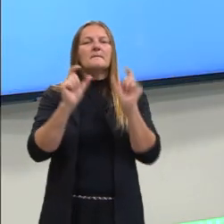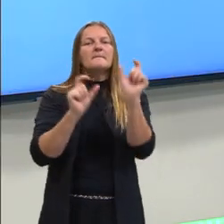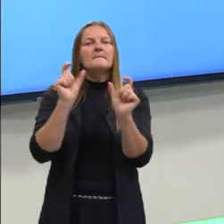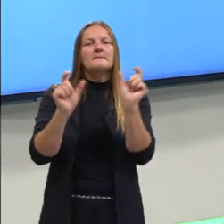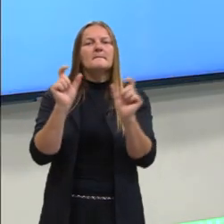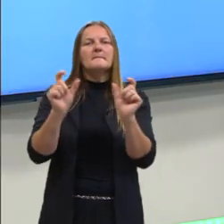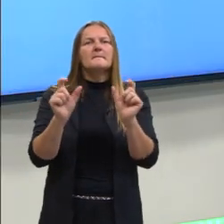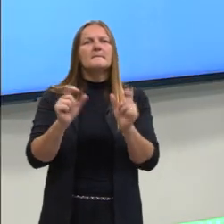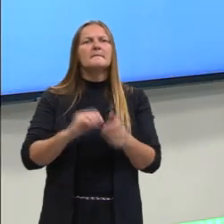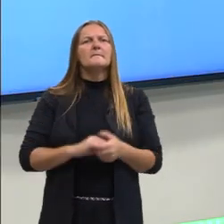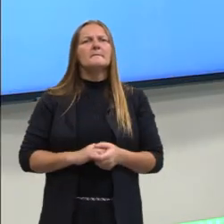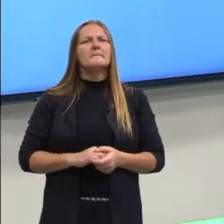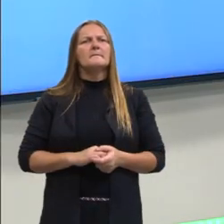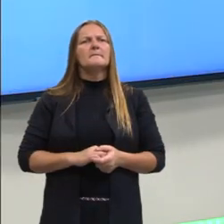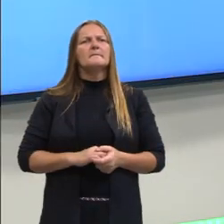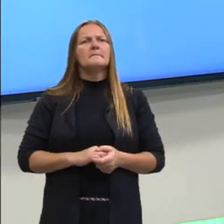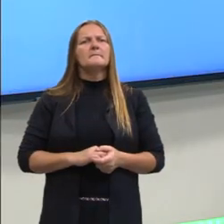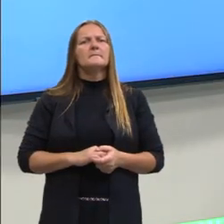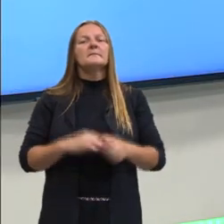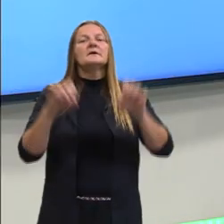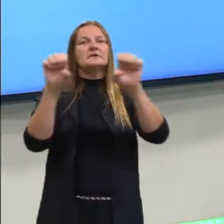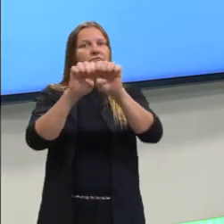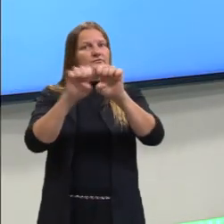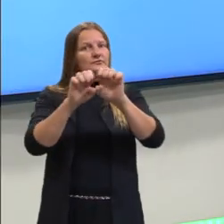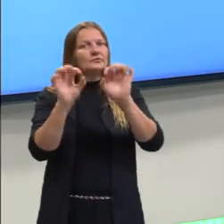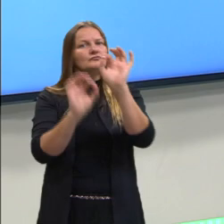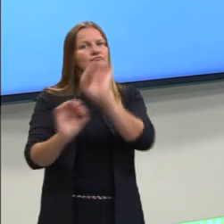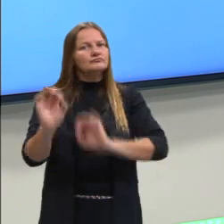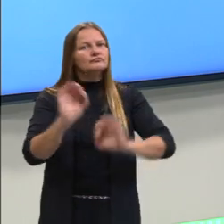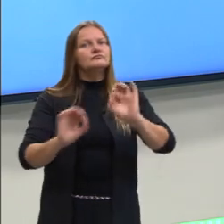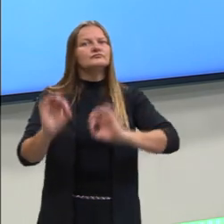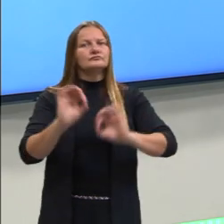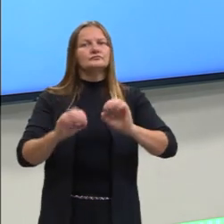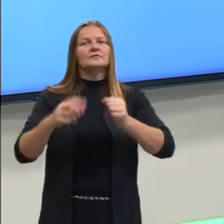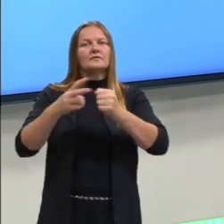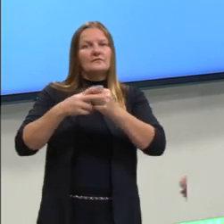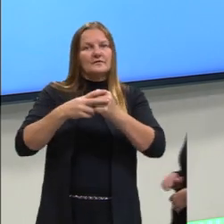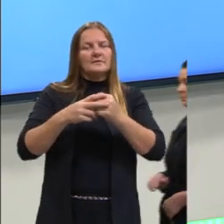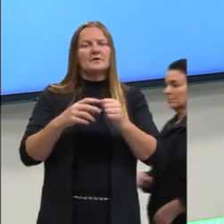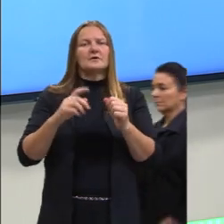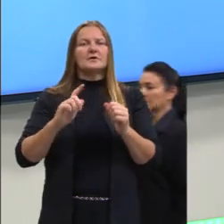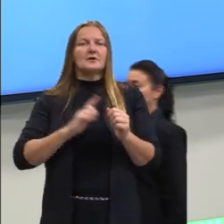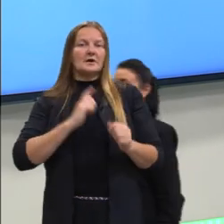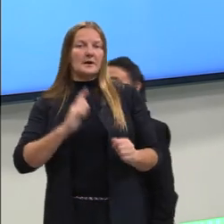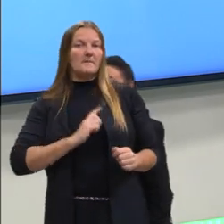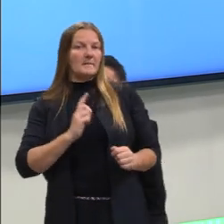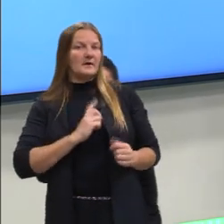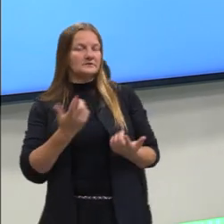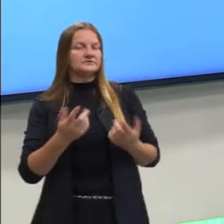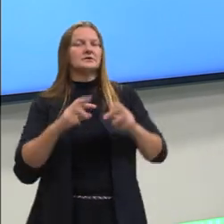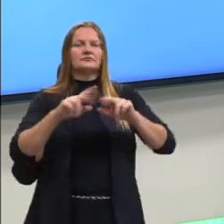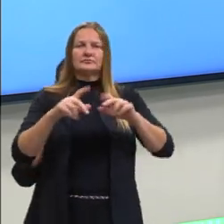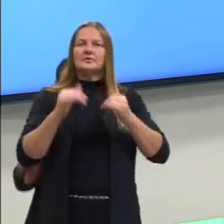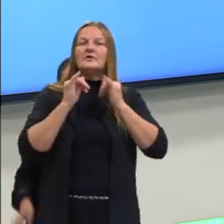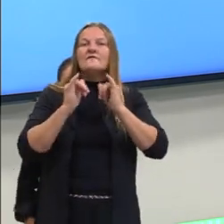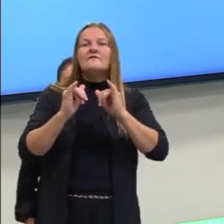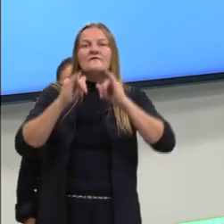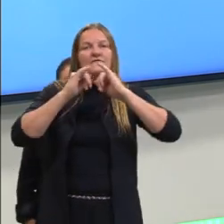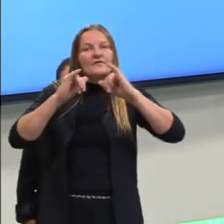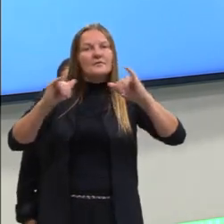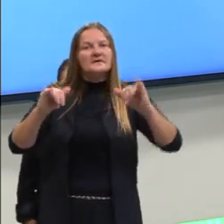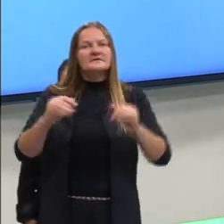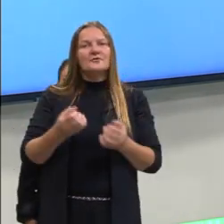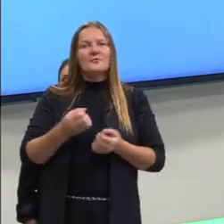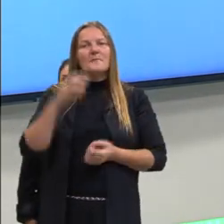estruturas, utilizaremos estruturas gramaticais, para passarmos a nossa